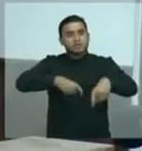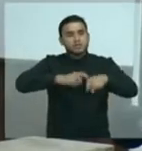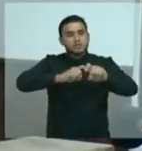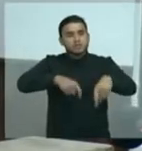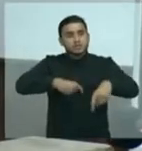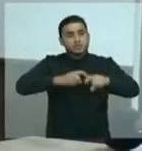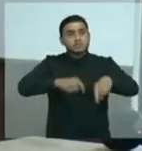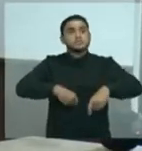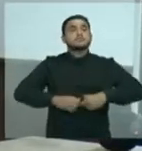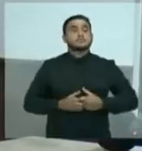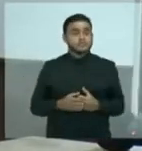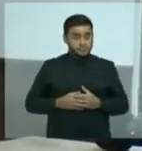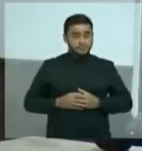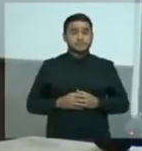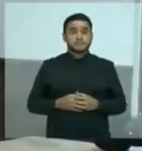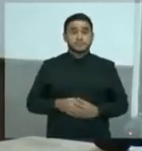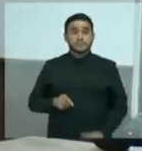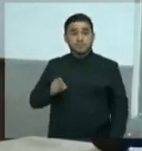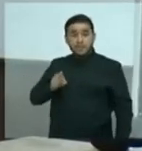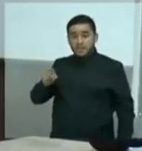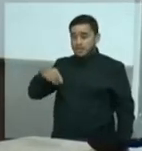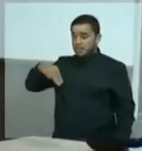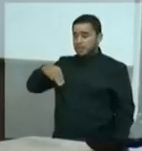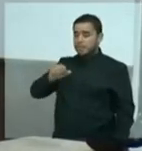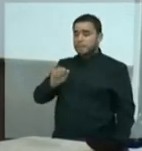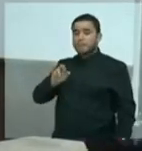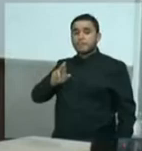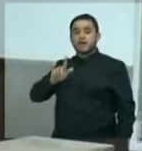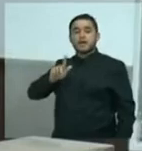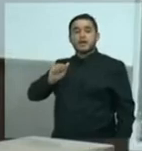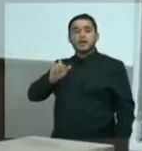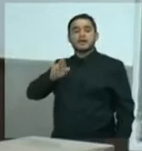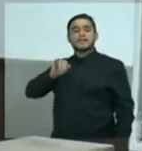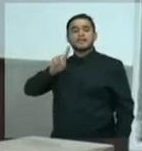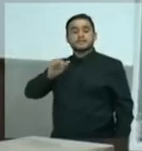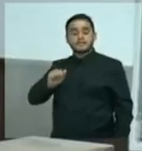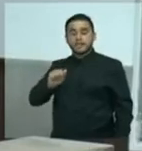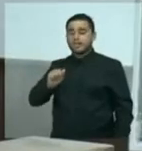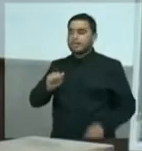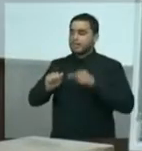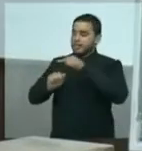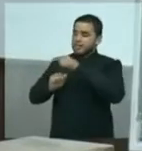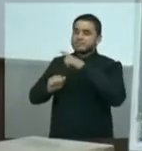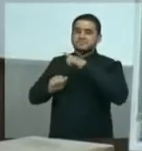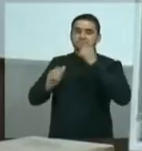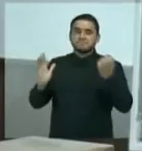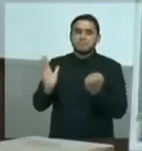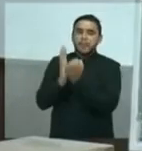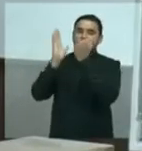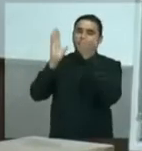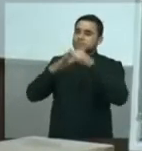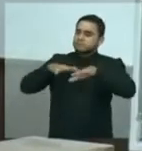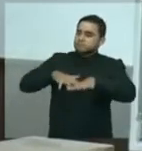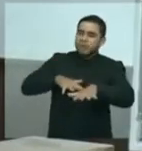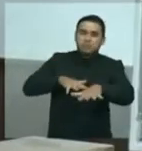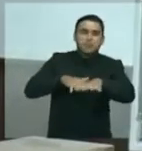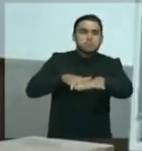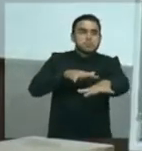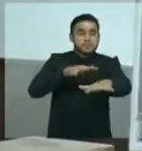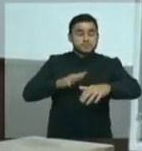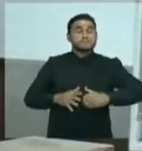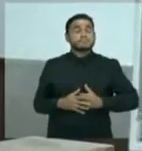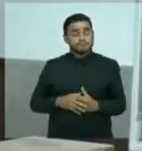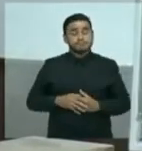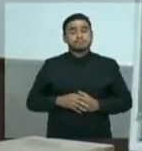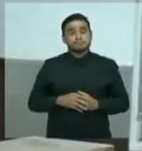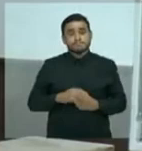Hoje, Margarida é lembrada com a Marcha das Margaridas e ela nos deixou num 12 de agosto. Num 12 de